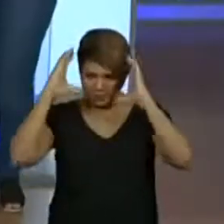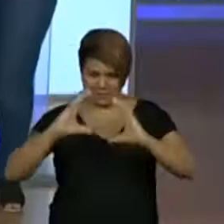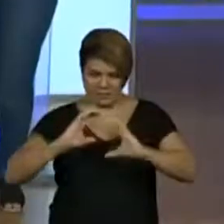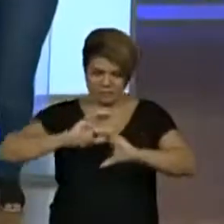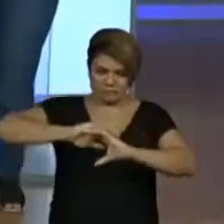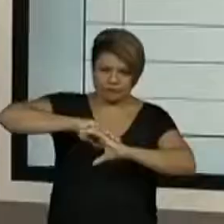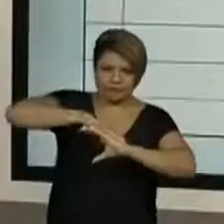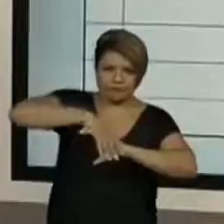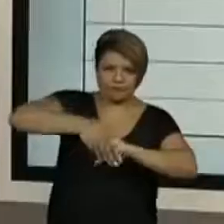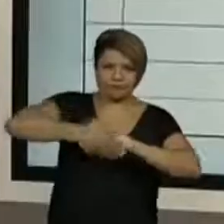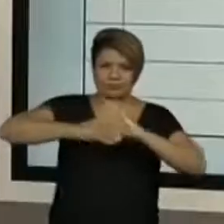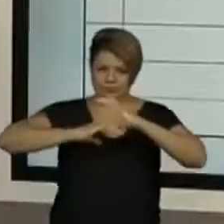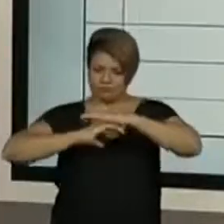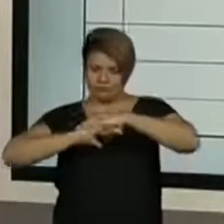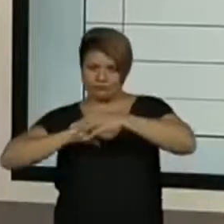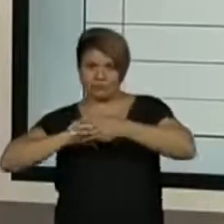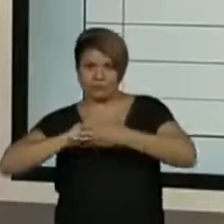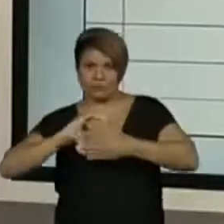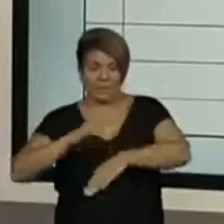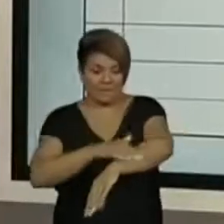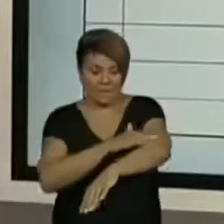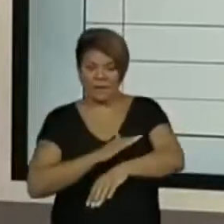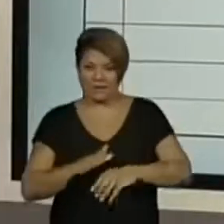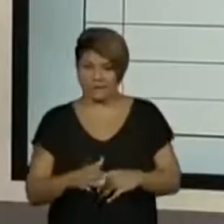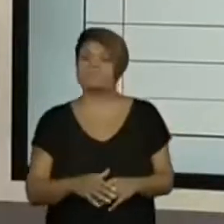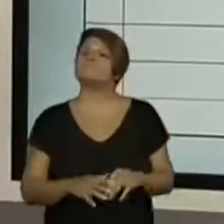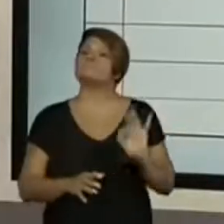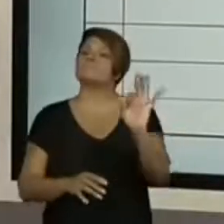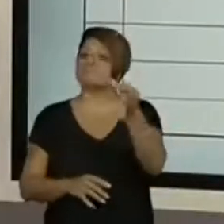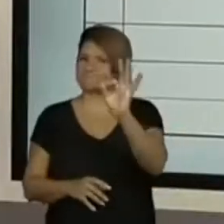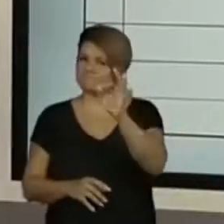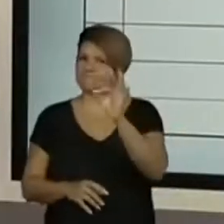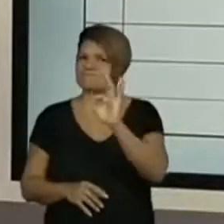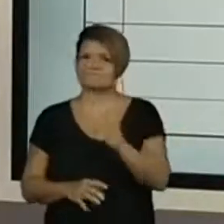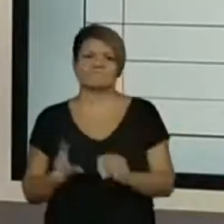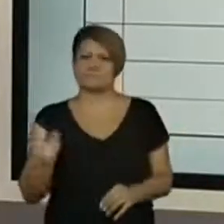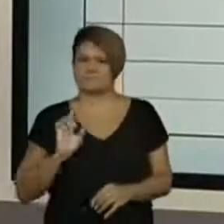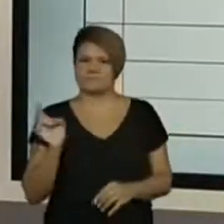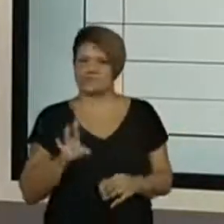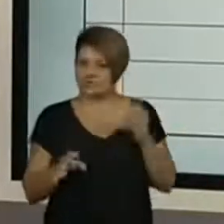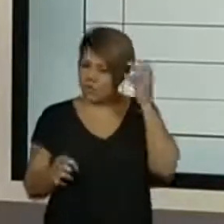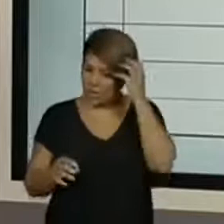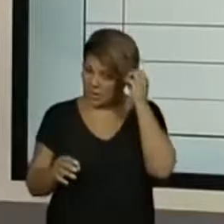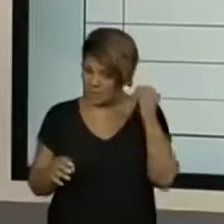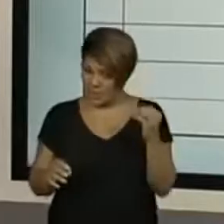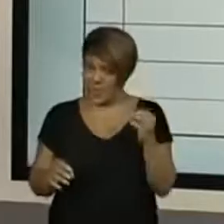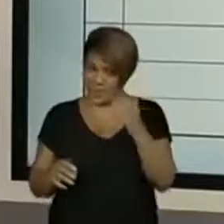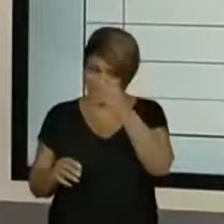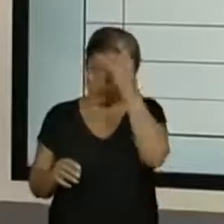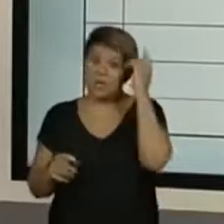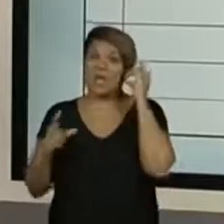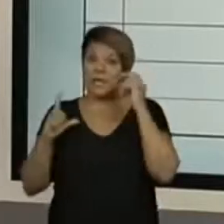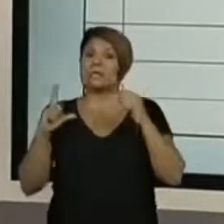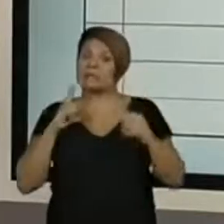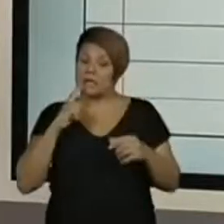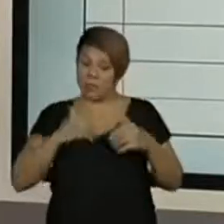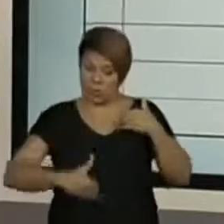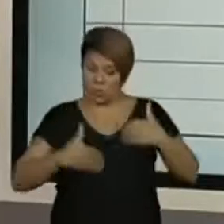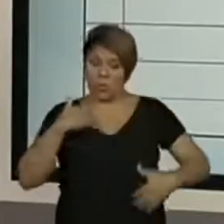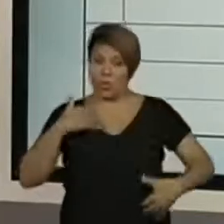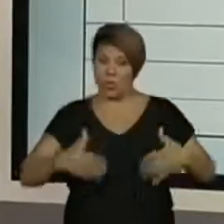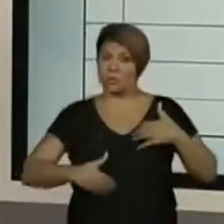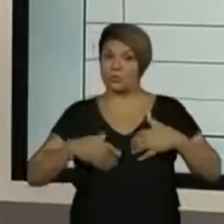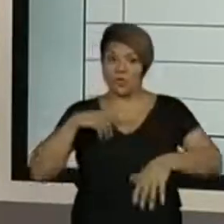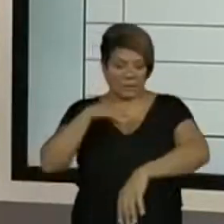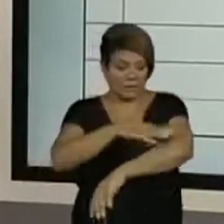Então, realmente, os nossos cabelos, e não só os cabelos, porque a gente tem outras partes do corpo que também